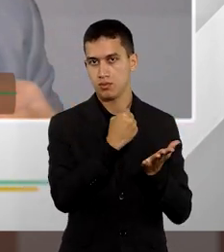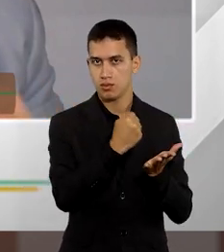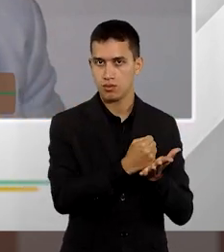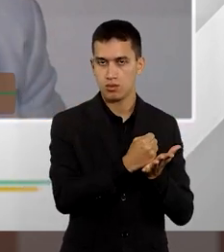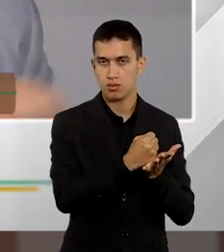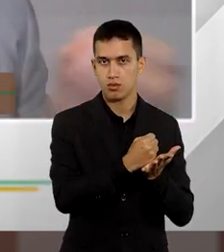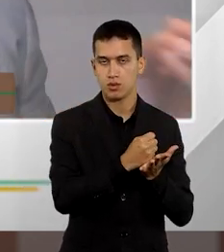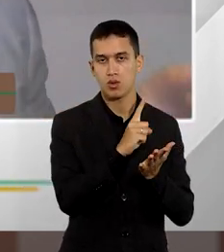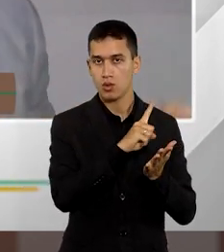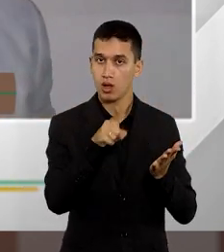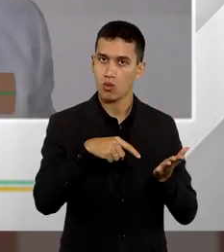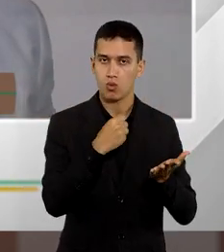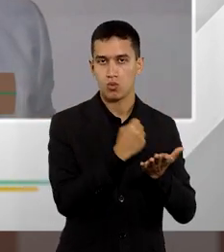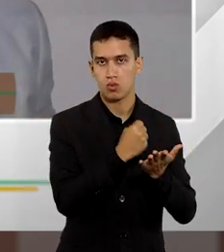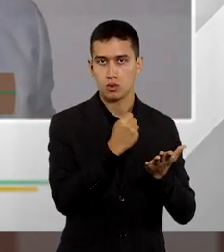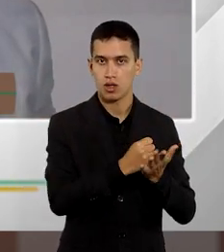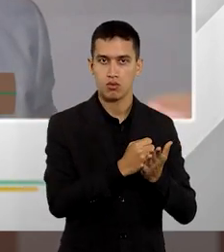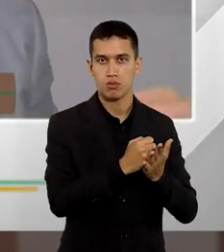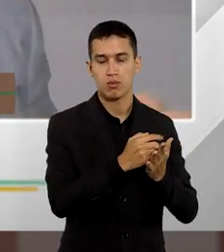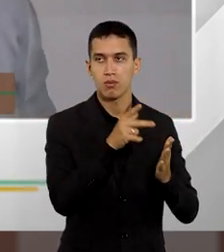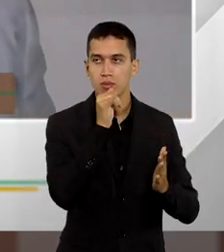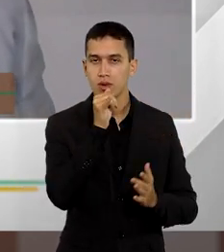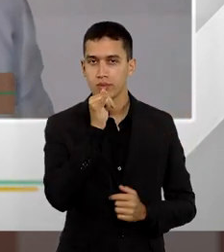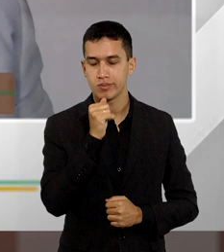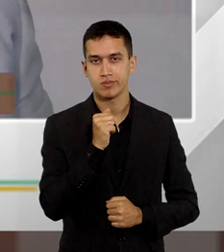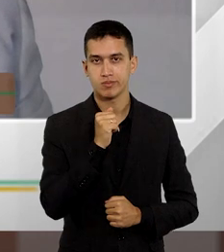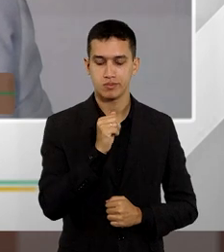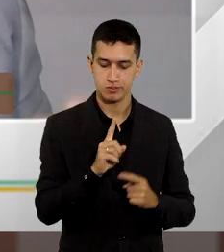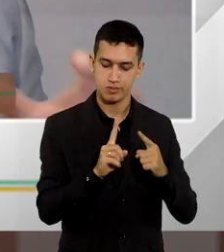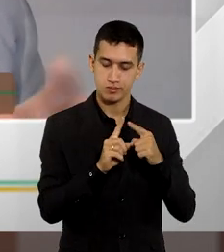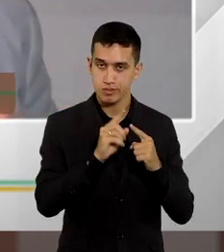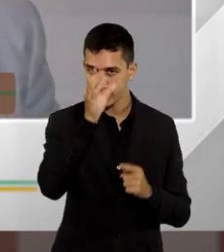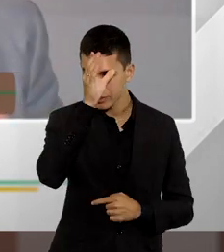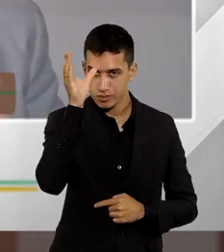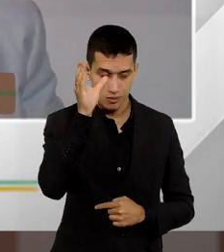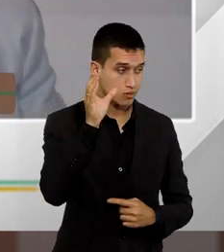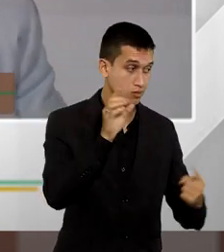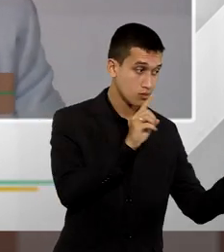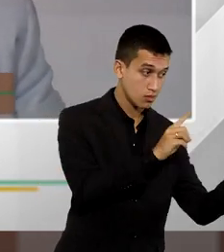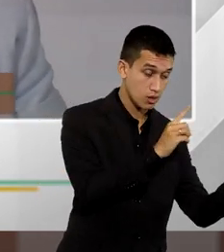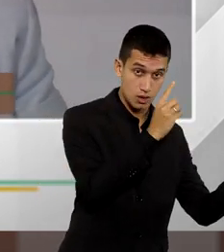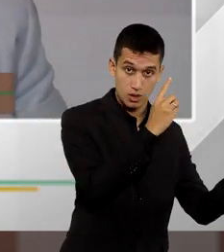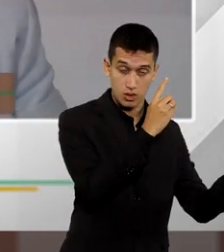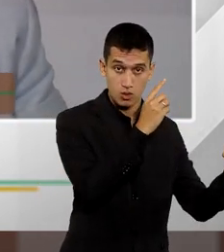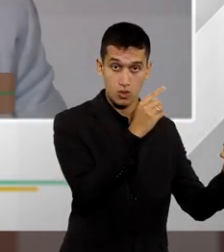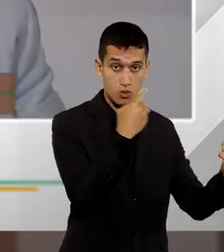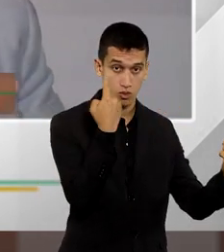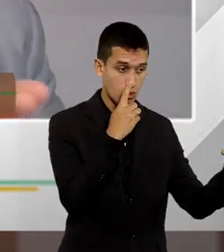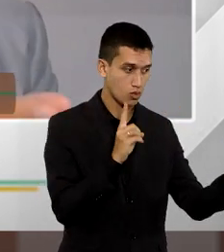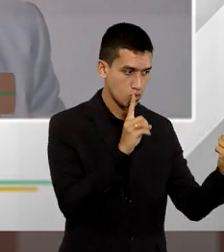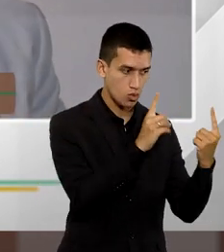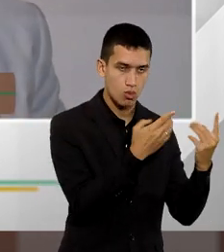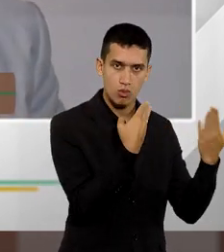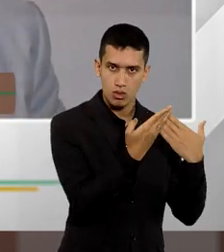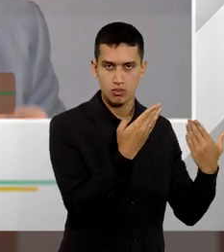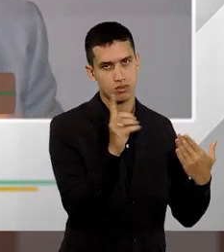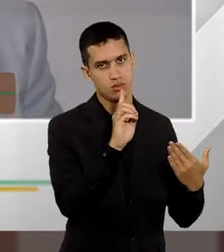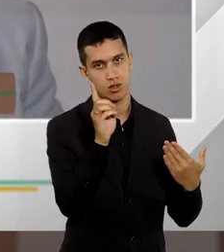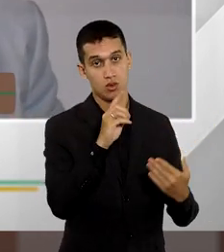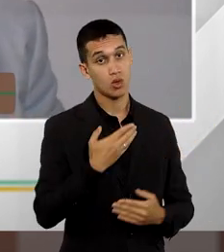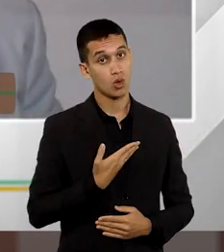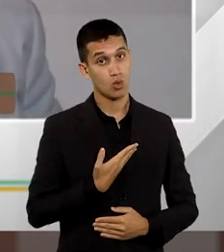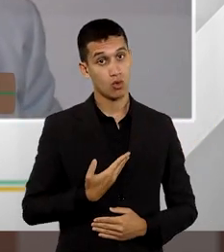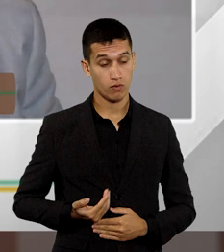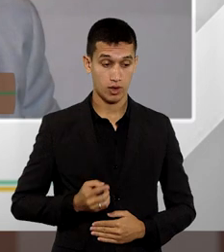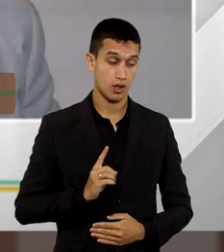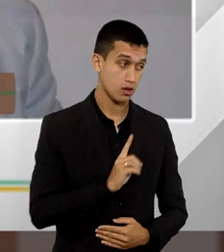verdade não é o contrato firmado entre cliente e advogado, mas sim um contrato firmado entre Estado e o advogado que